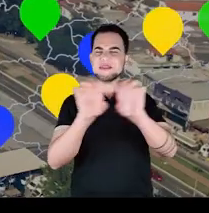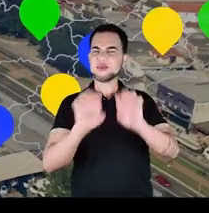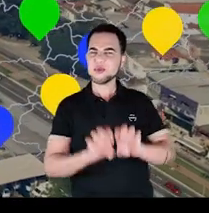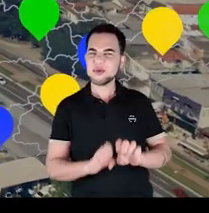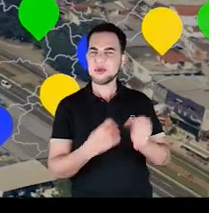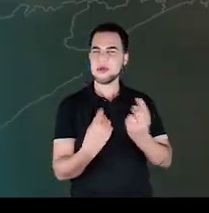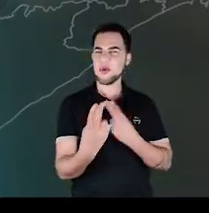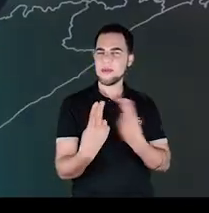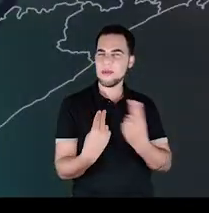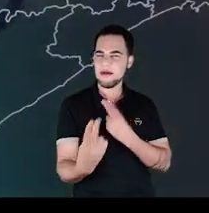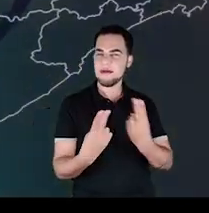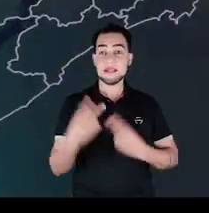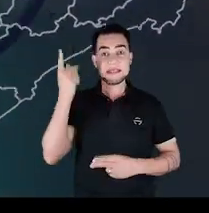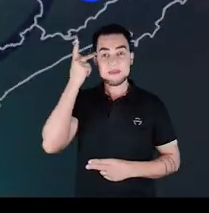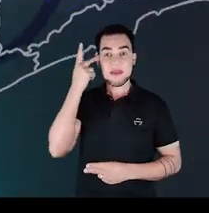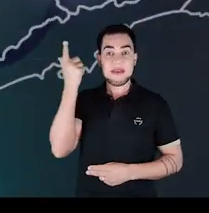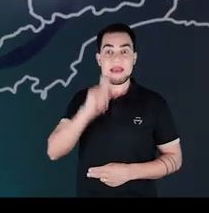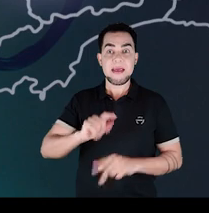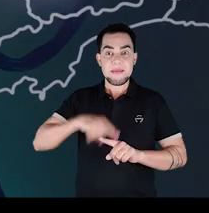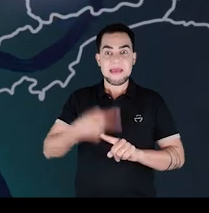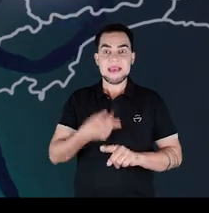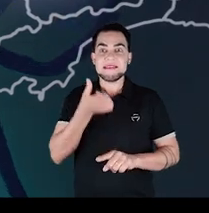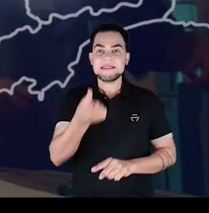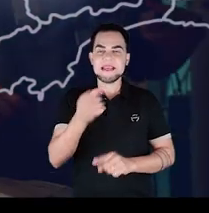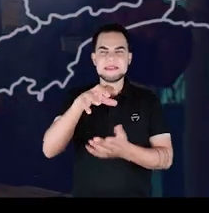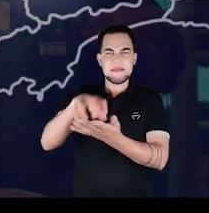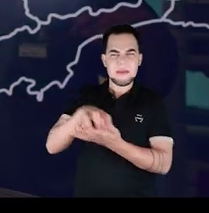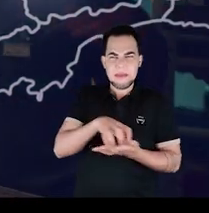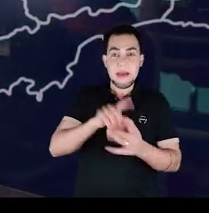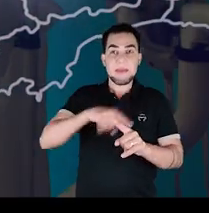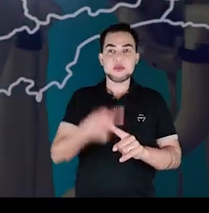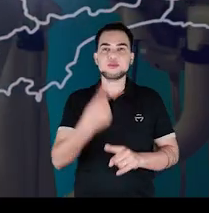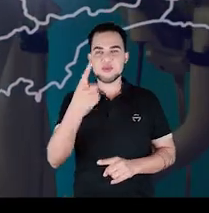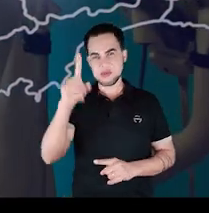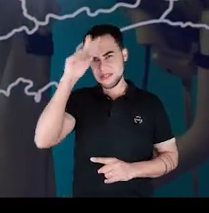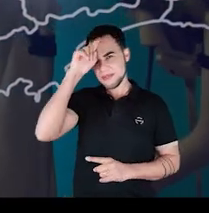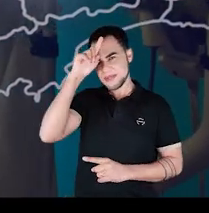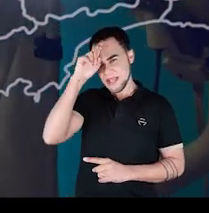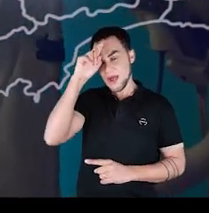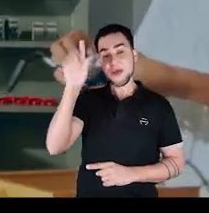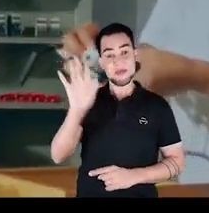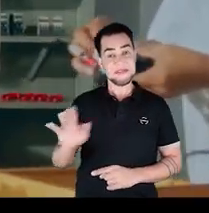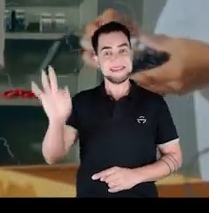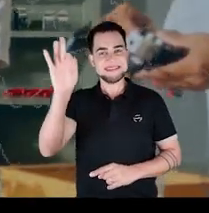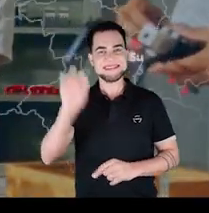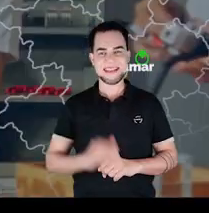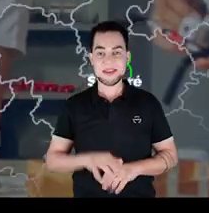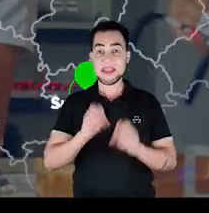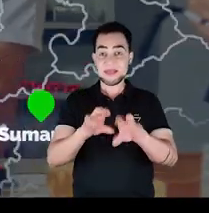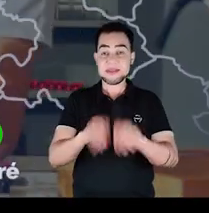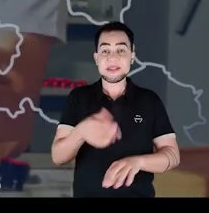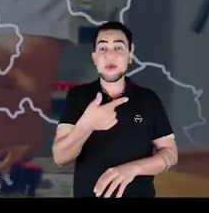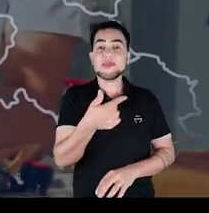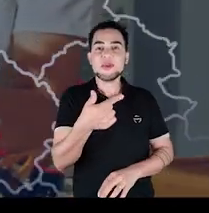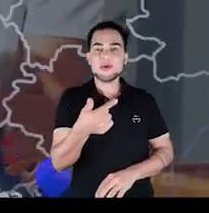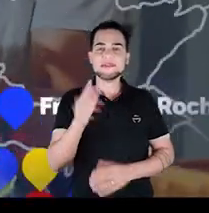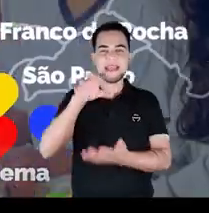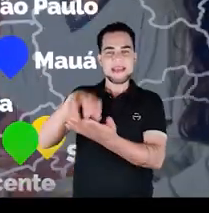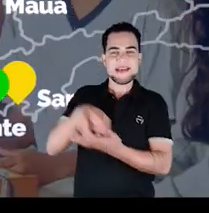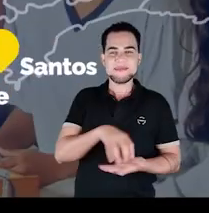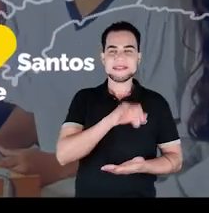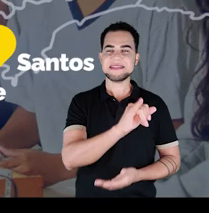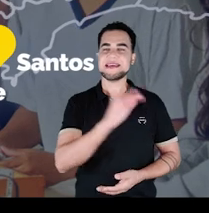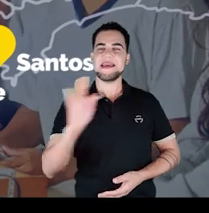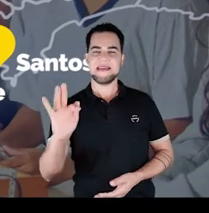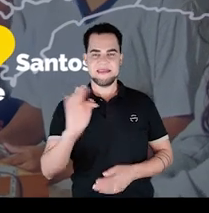infraestrutura urbana. São Paulo vai ganhar mais seis policlínicas e um novo hospital da Unifesp. Na educação, serão 12 novos campi